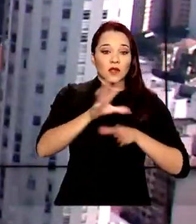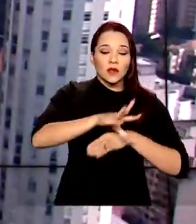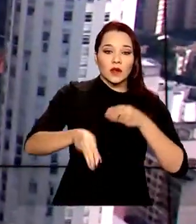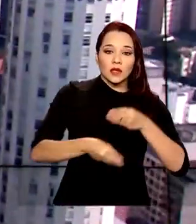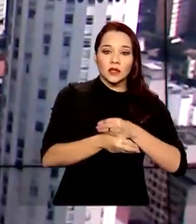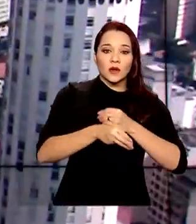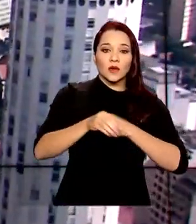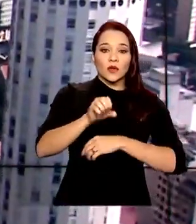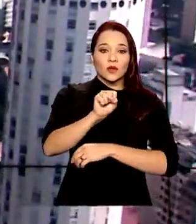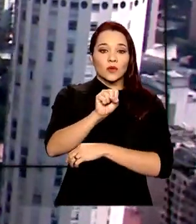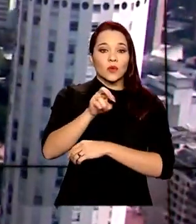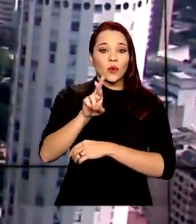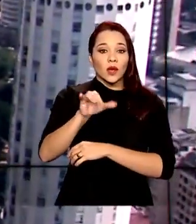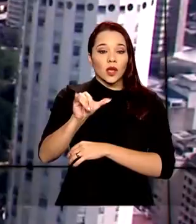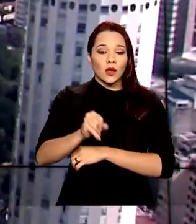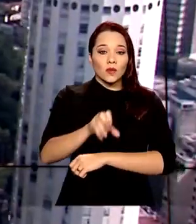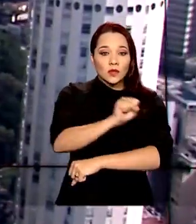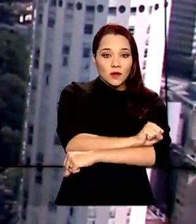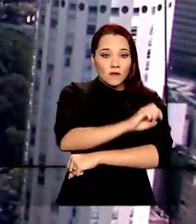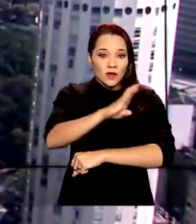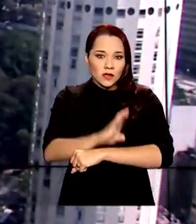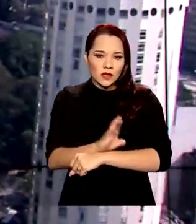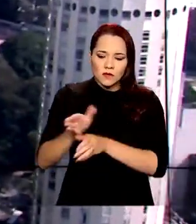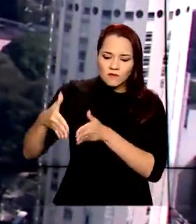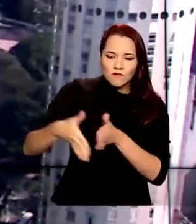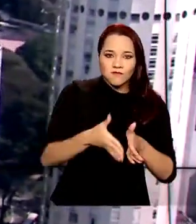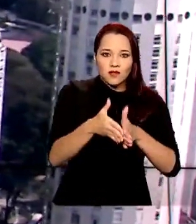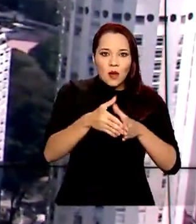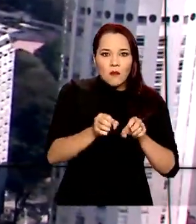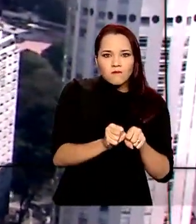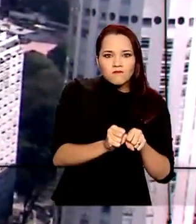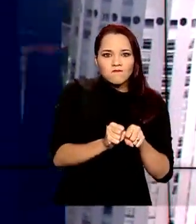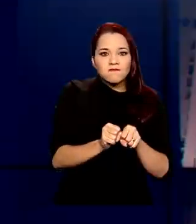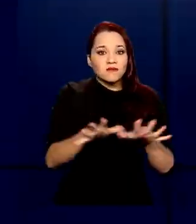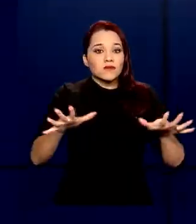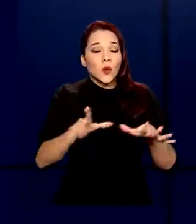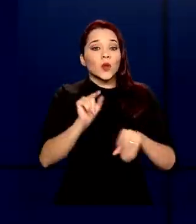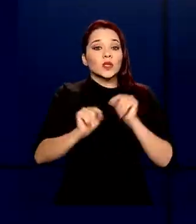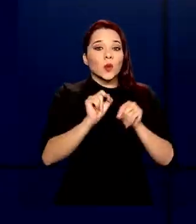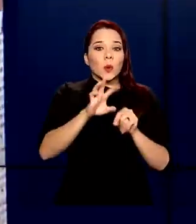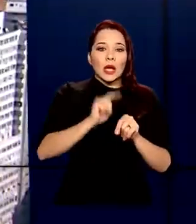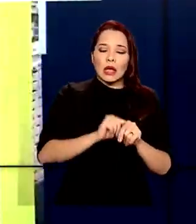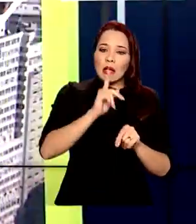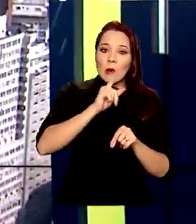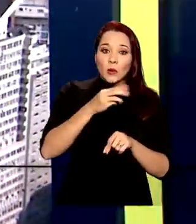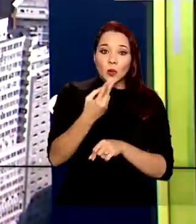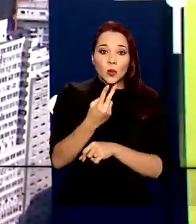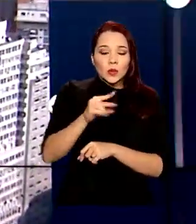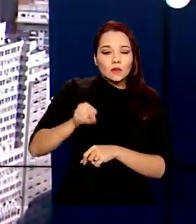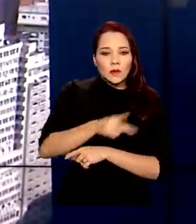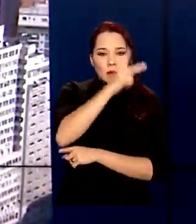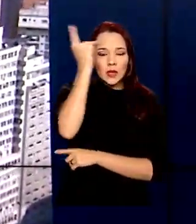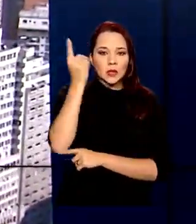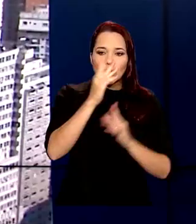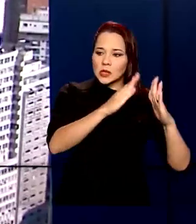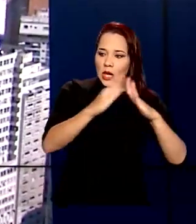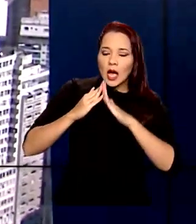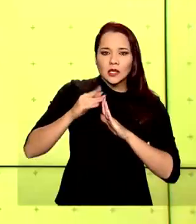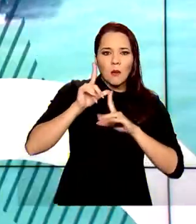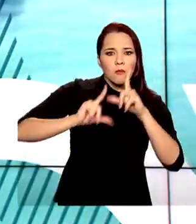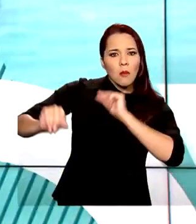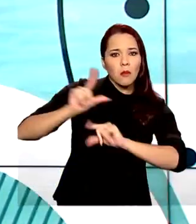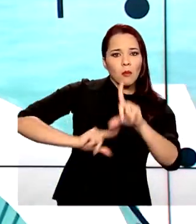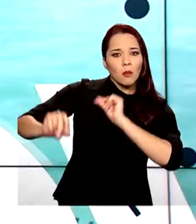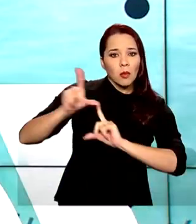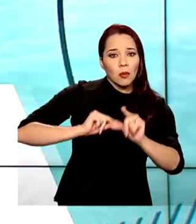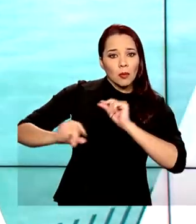São Francisco. O rompimento de uma tubulação levou autoridades a retirarem cerca de duas mil pessoas que moram no raio